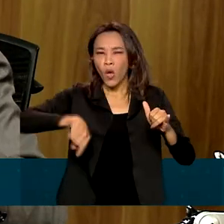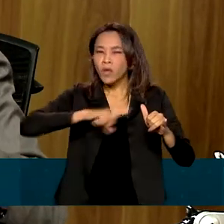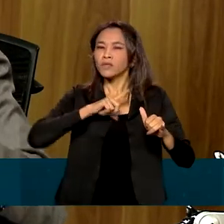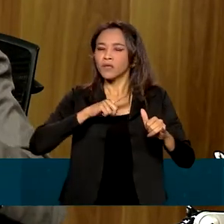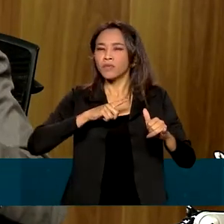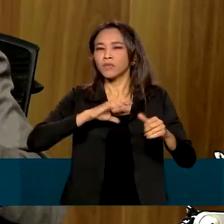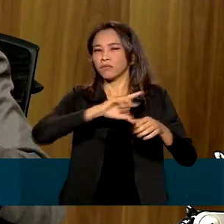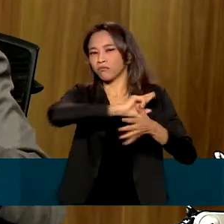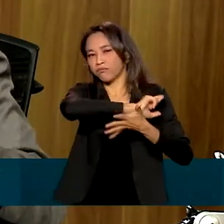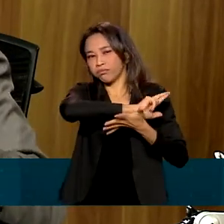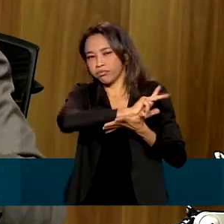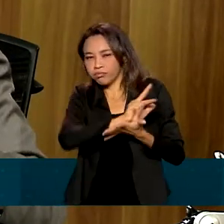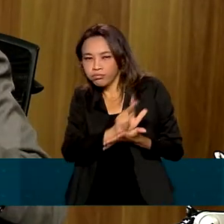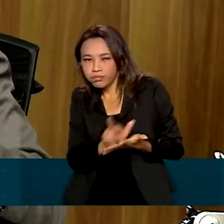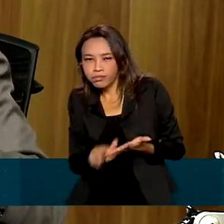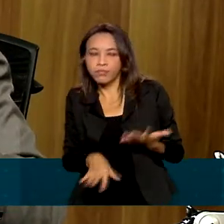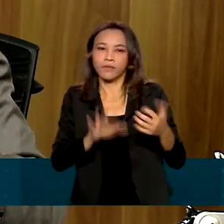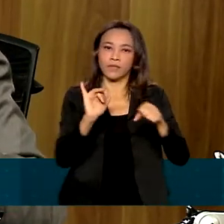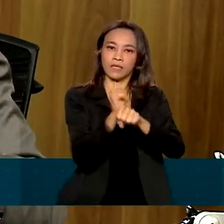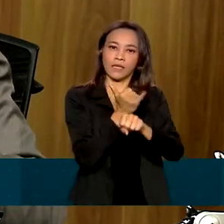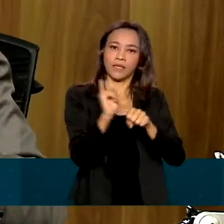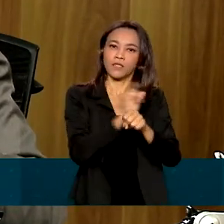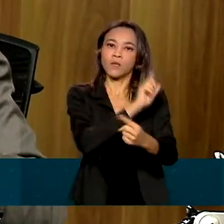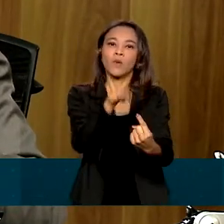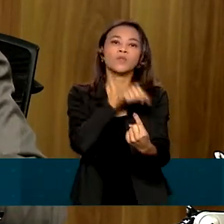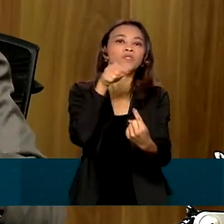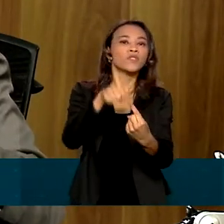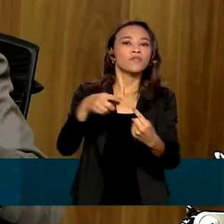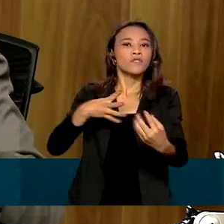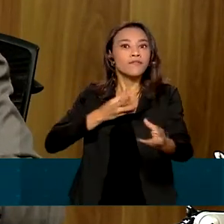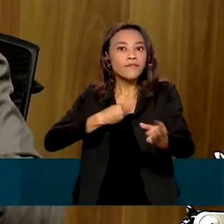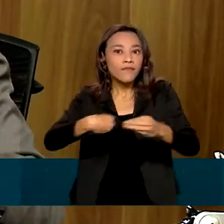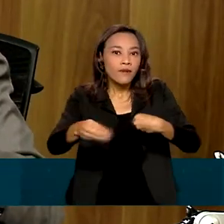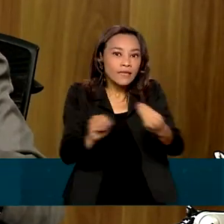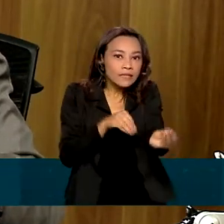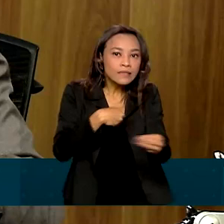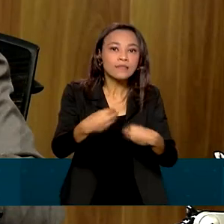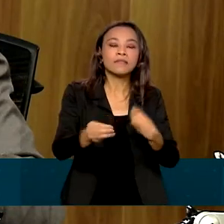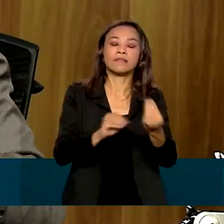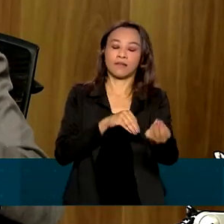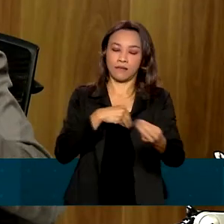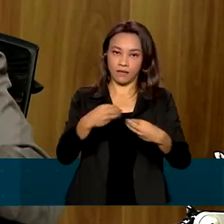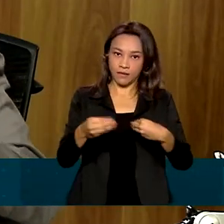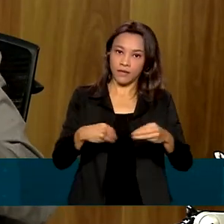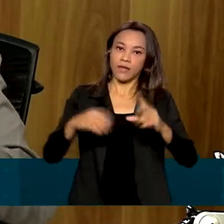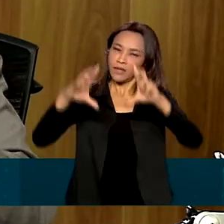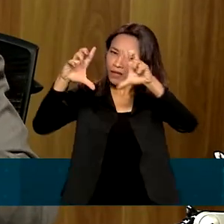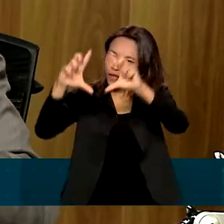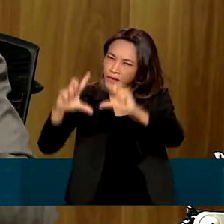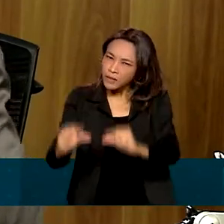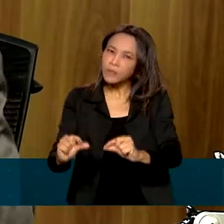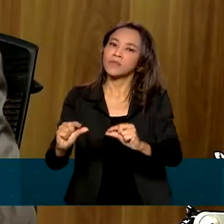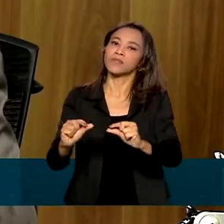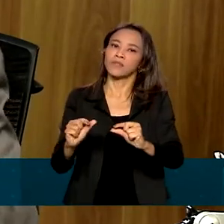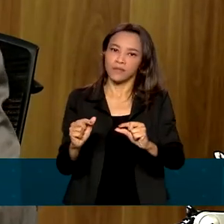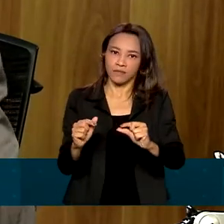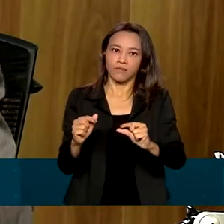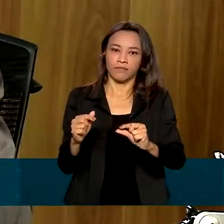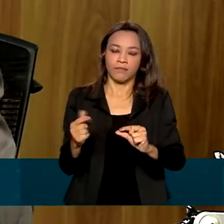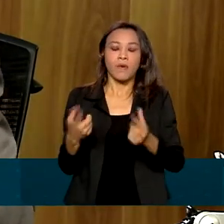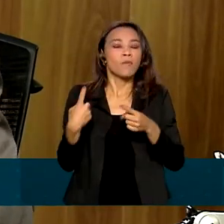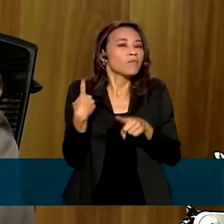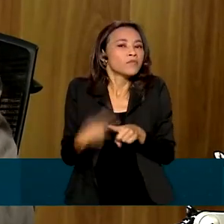visando a flexibilização e a redução de vazões em usinas importantes. Para quê?